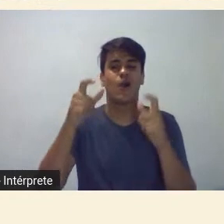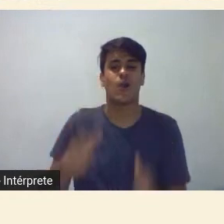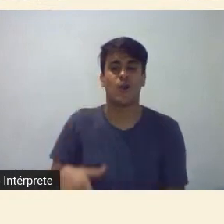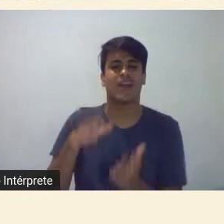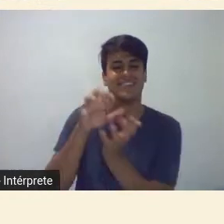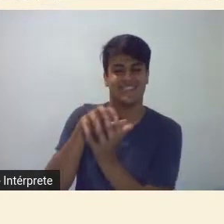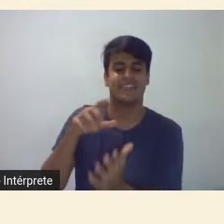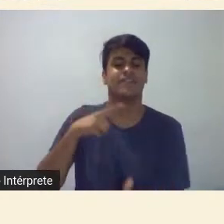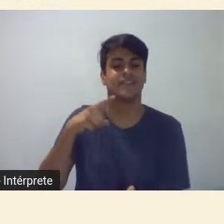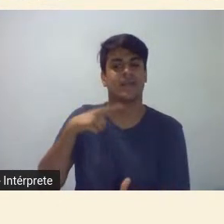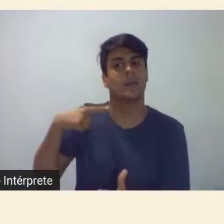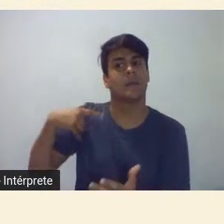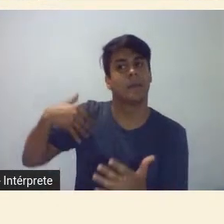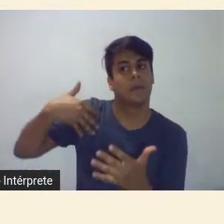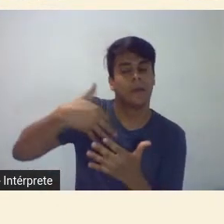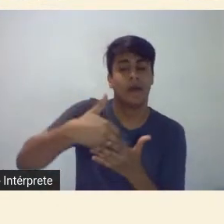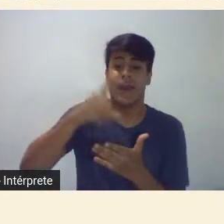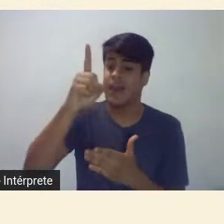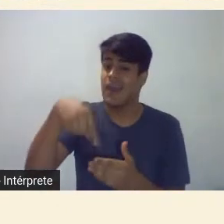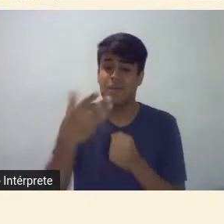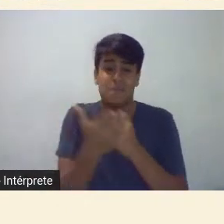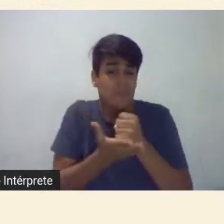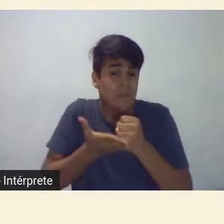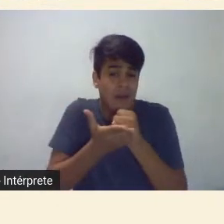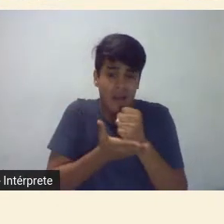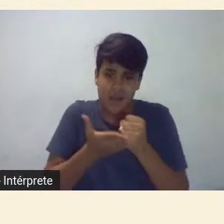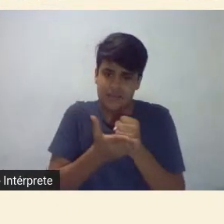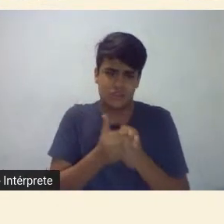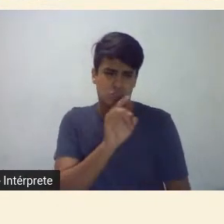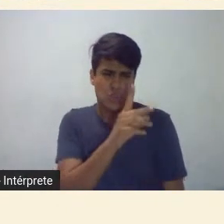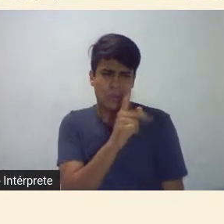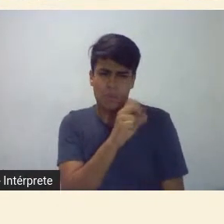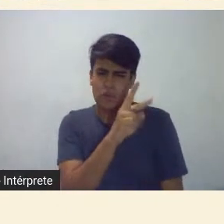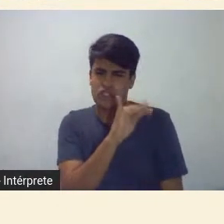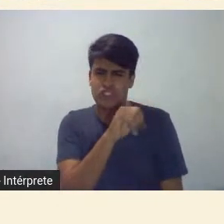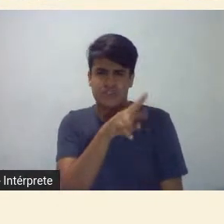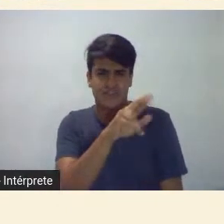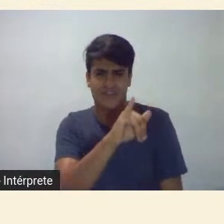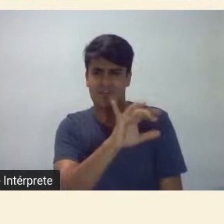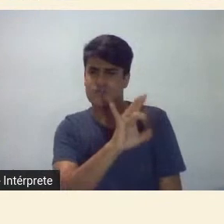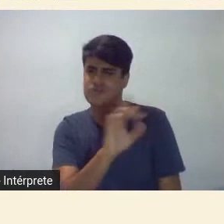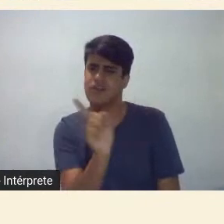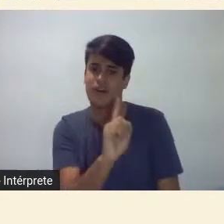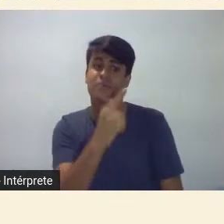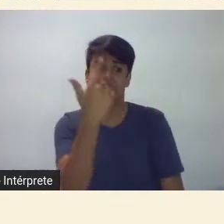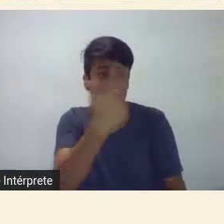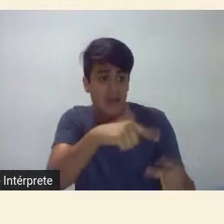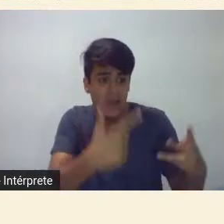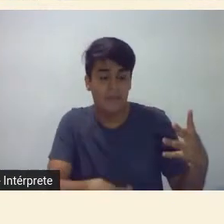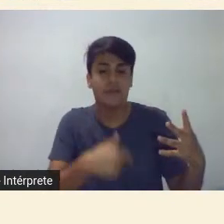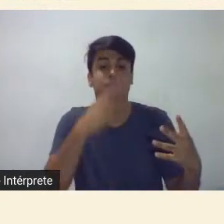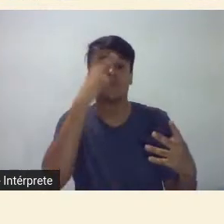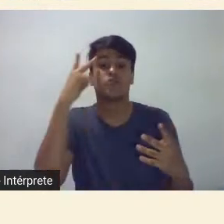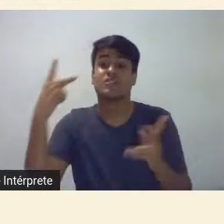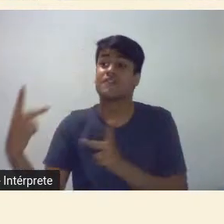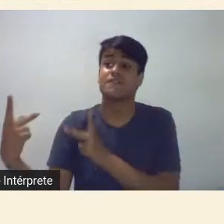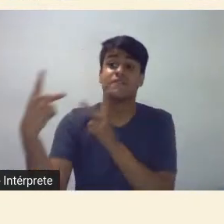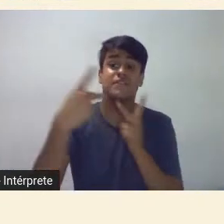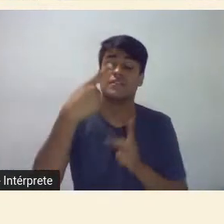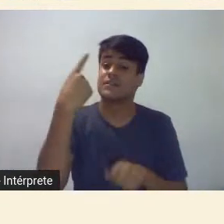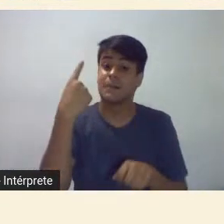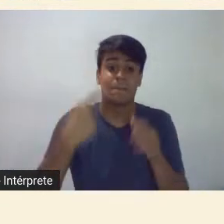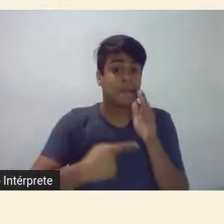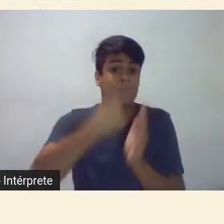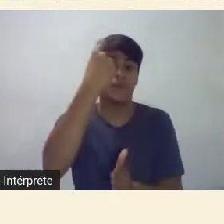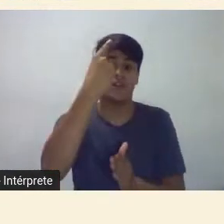obras básicas fundamentais além de Portinari para a gente situar para um visitante que pela primeira vez vai